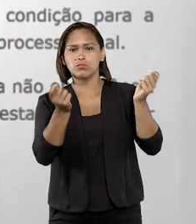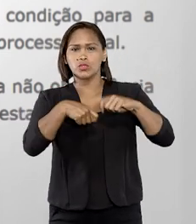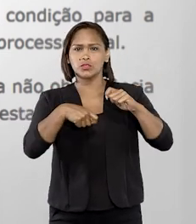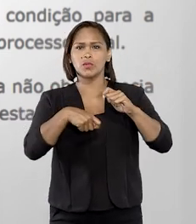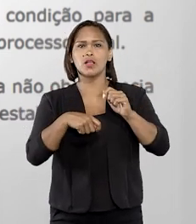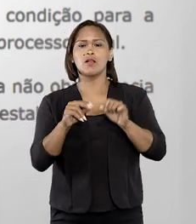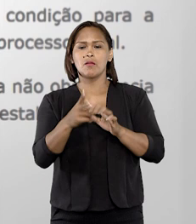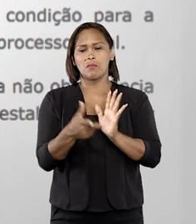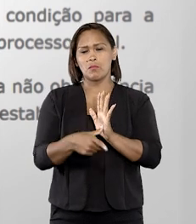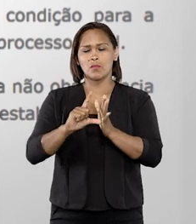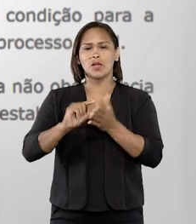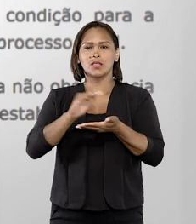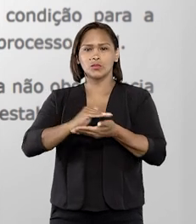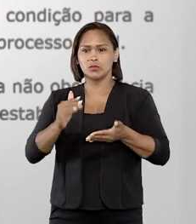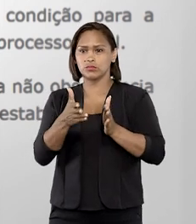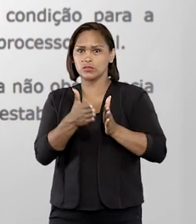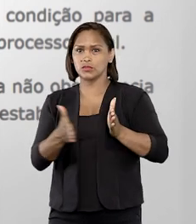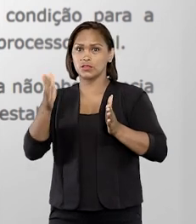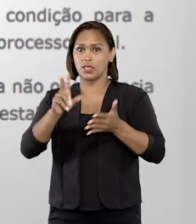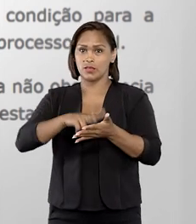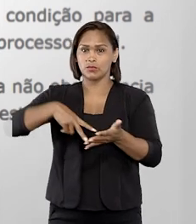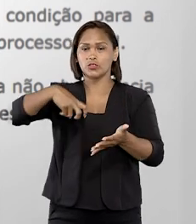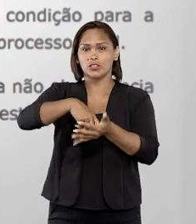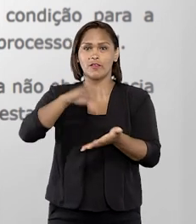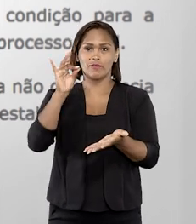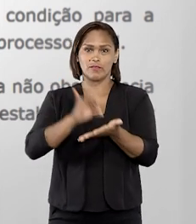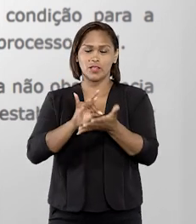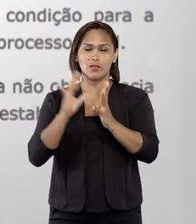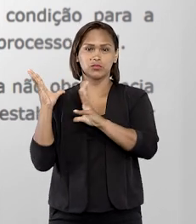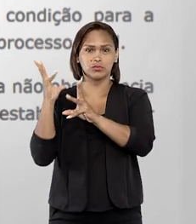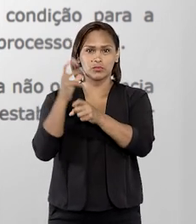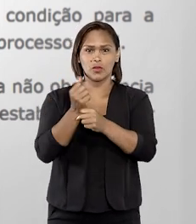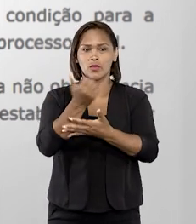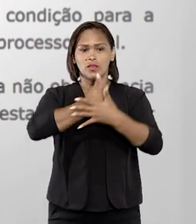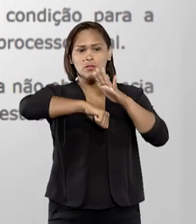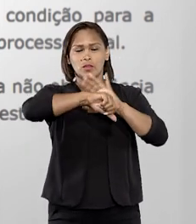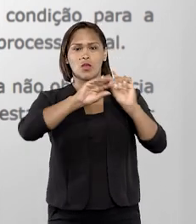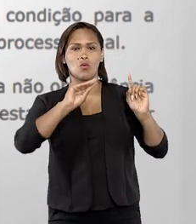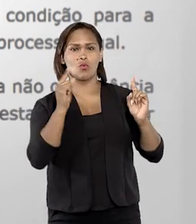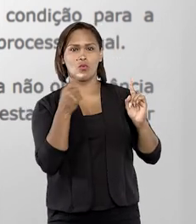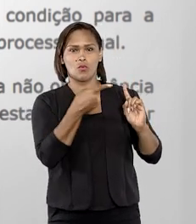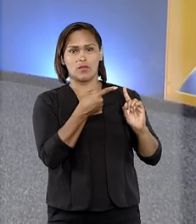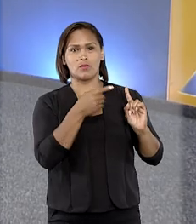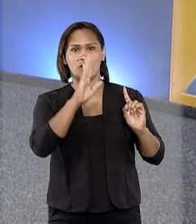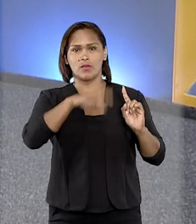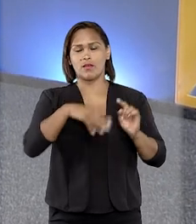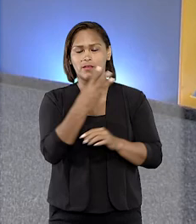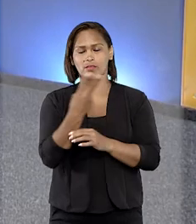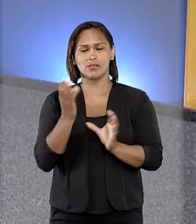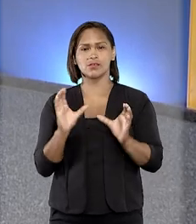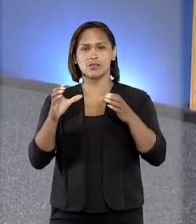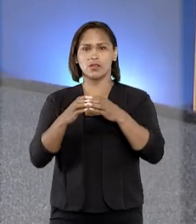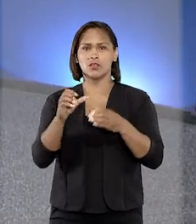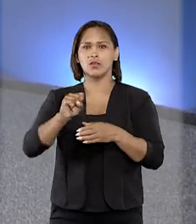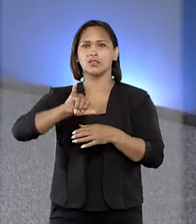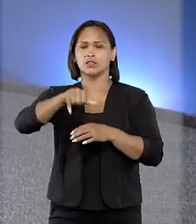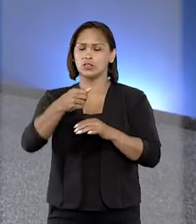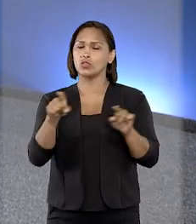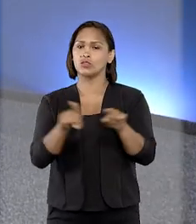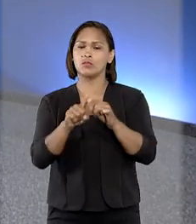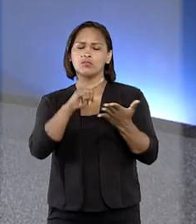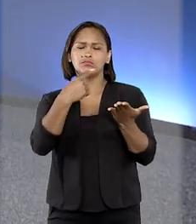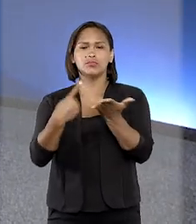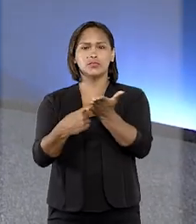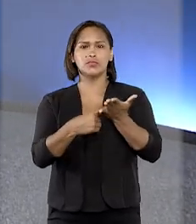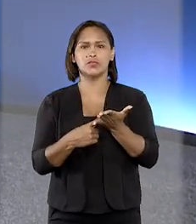condição para fins de progressão, sob pena de se ter verdadeira revisão criminal contra o réu. A terceira turma também